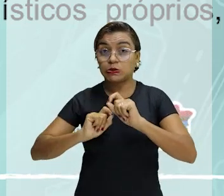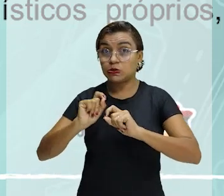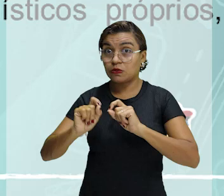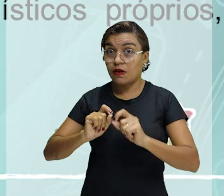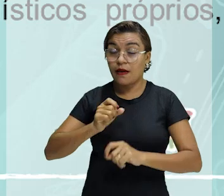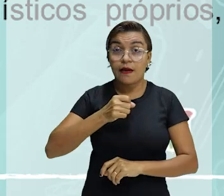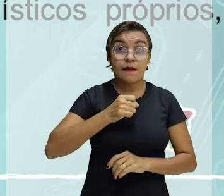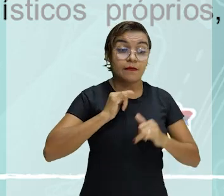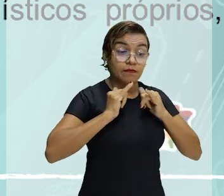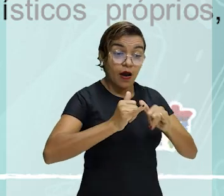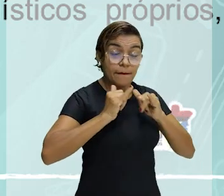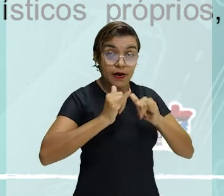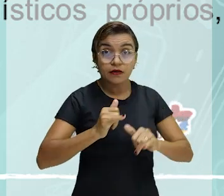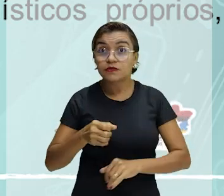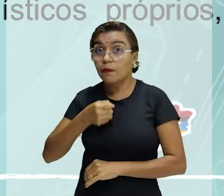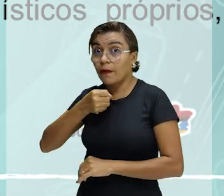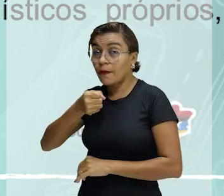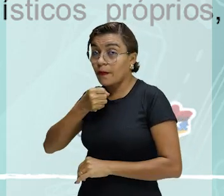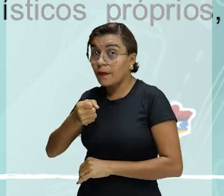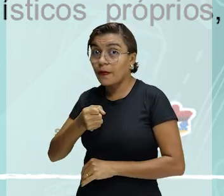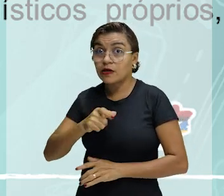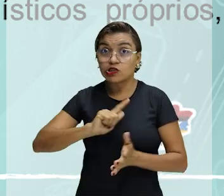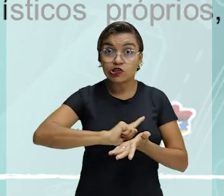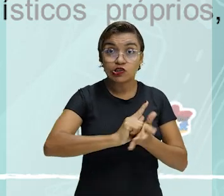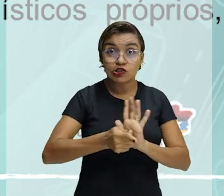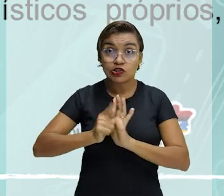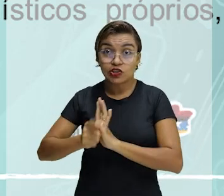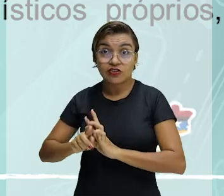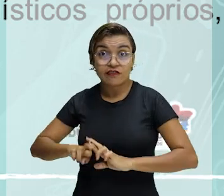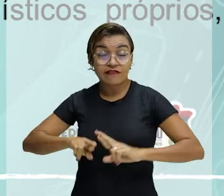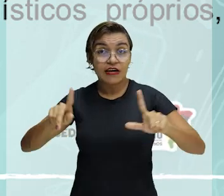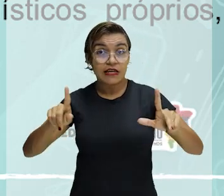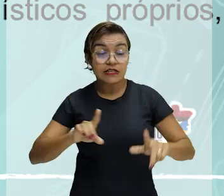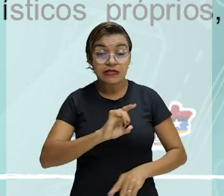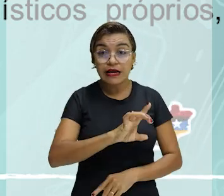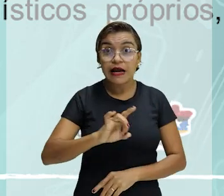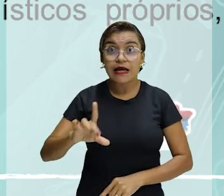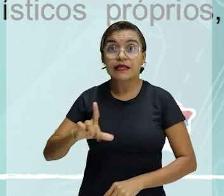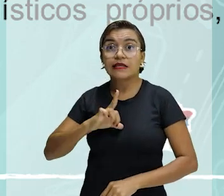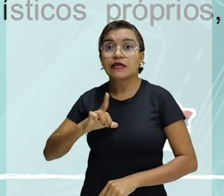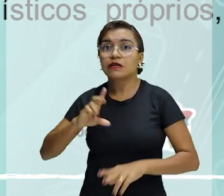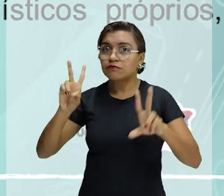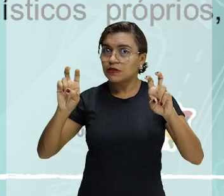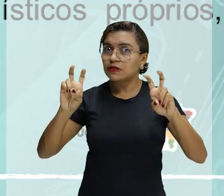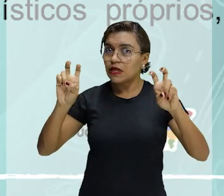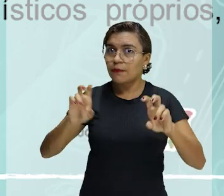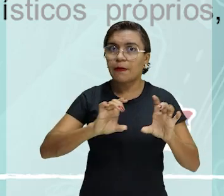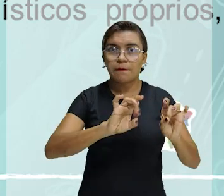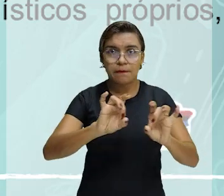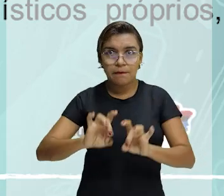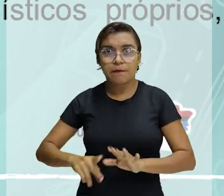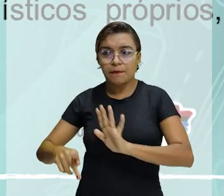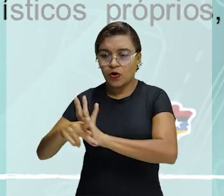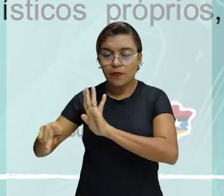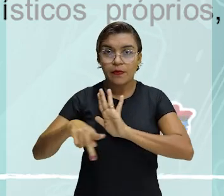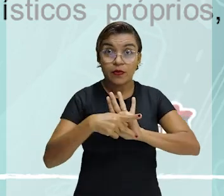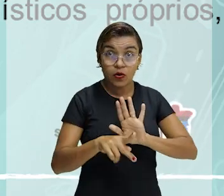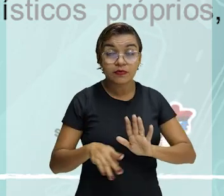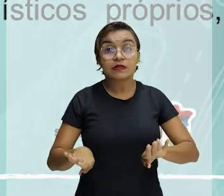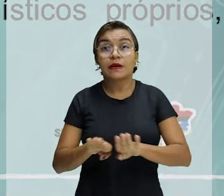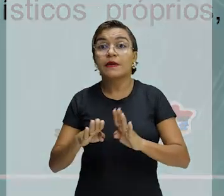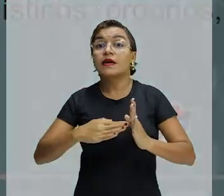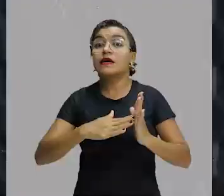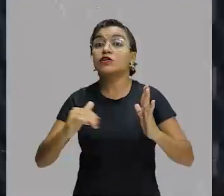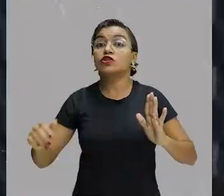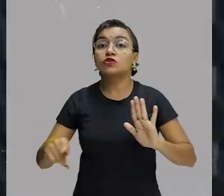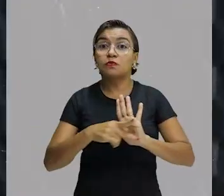e notícias são gêneros distintos, cada qual possui elementos temáticos, composicionais e estilísticos